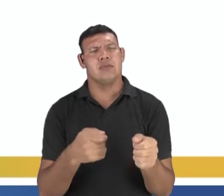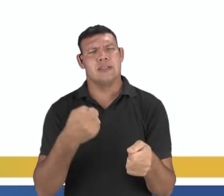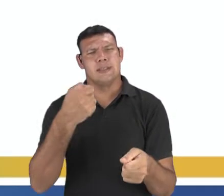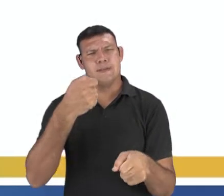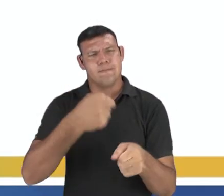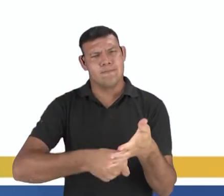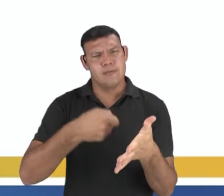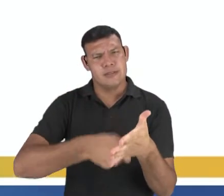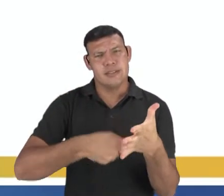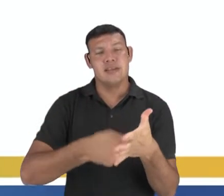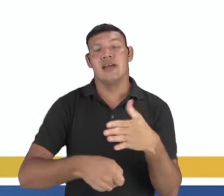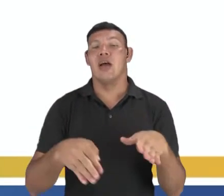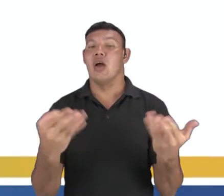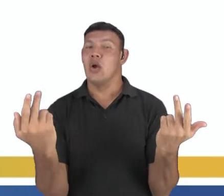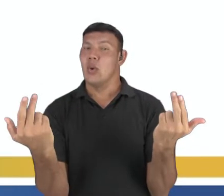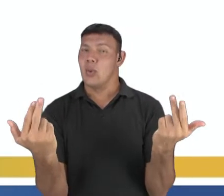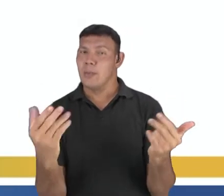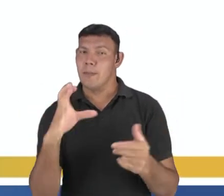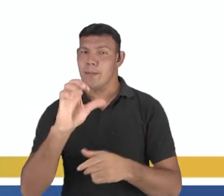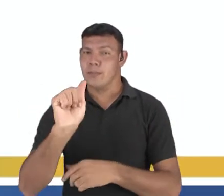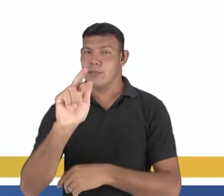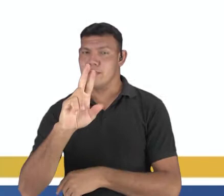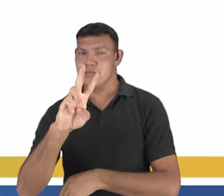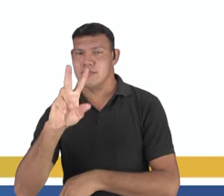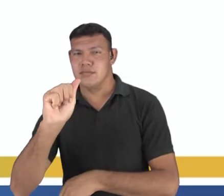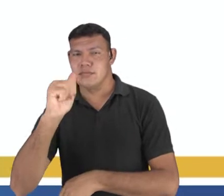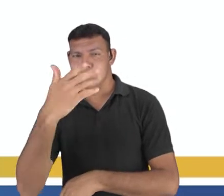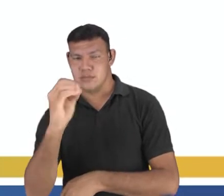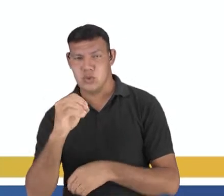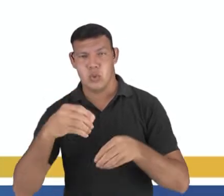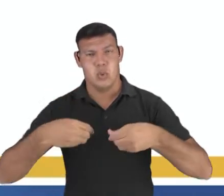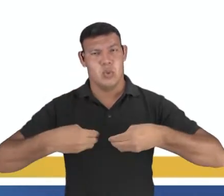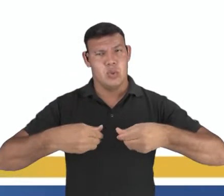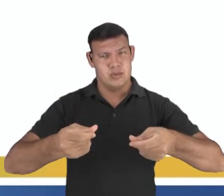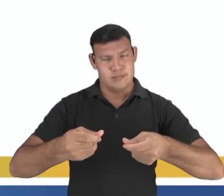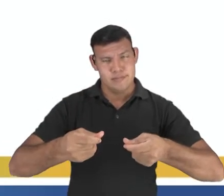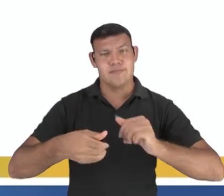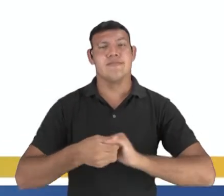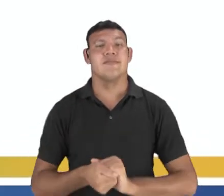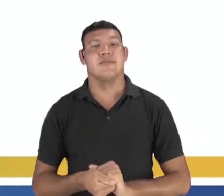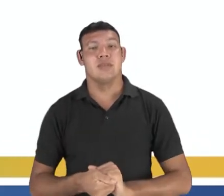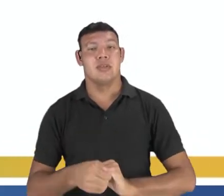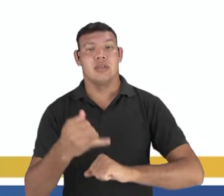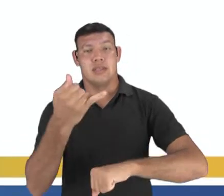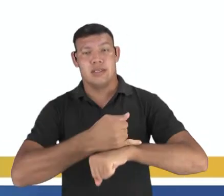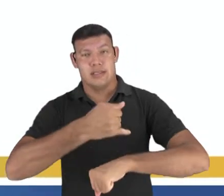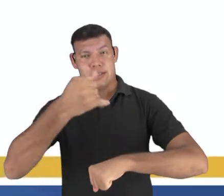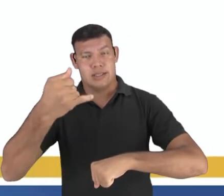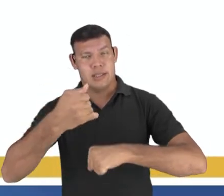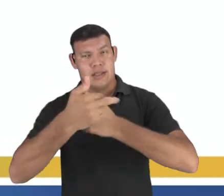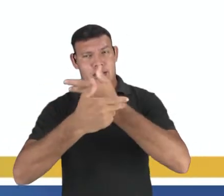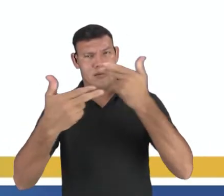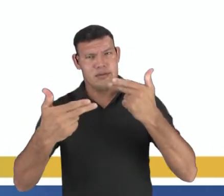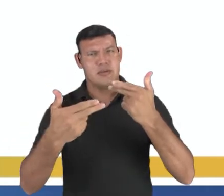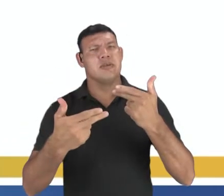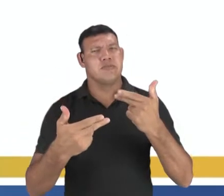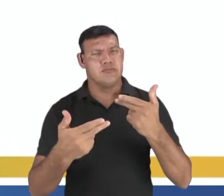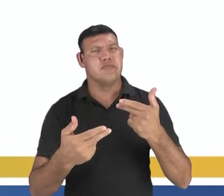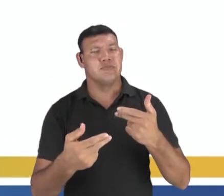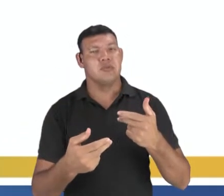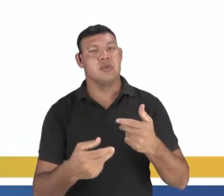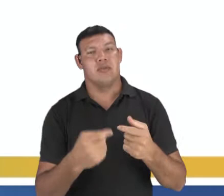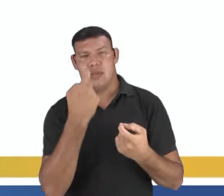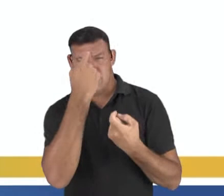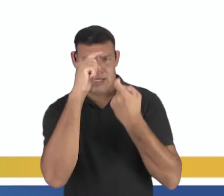mesmo ocorre com o carvão, o barro e as ligas de metal. A partir daí, a produção artística passa a ser